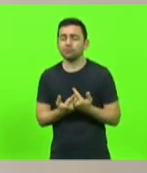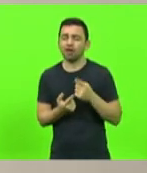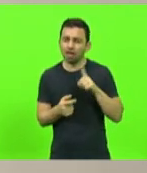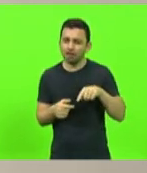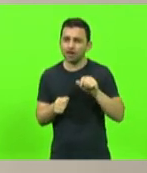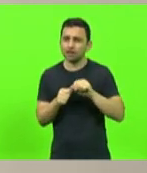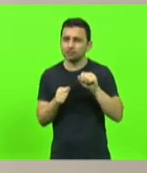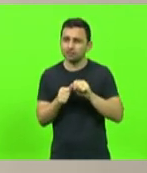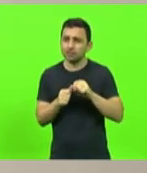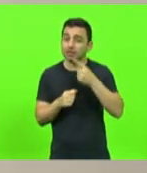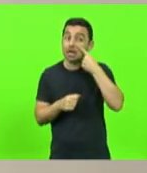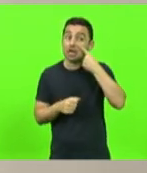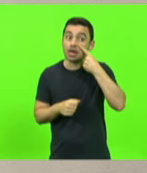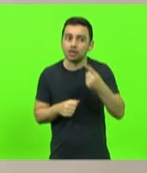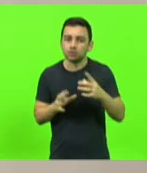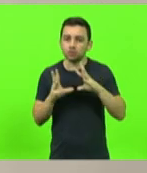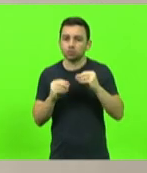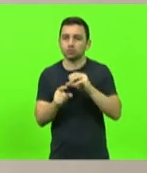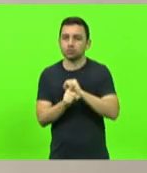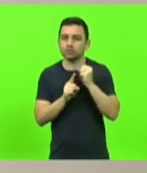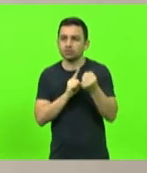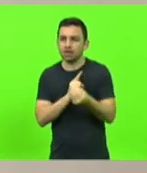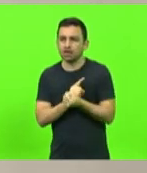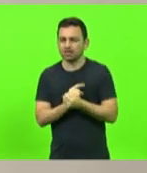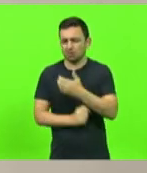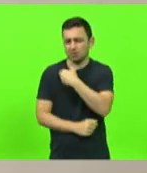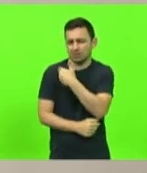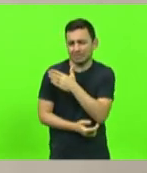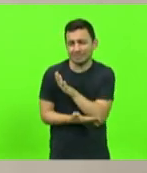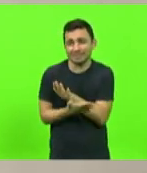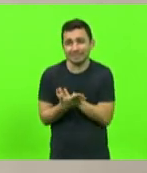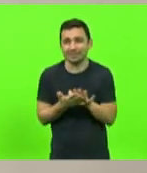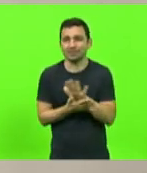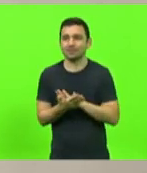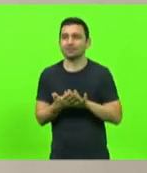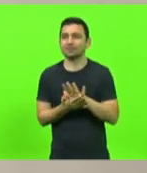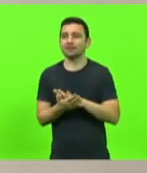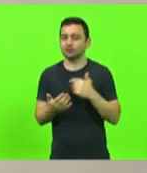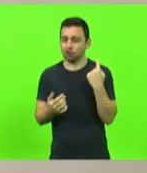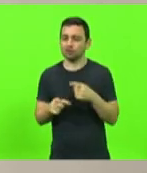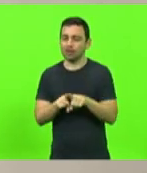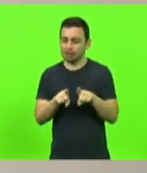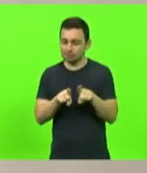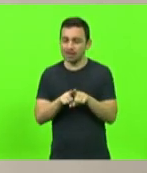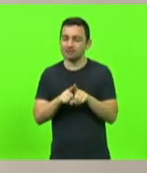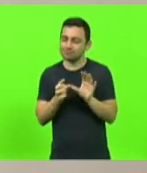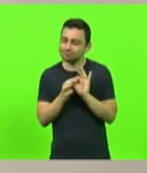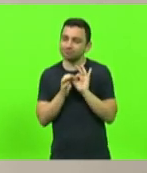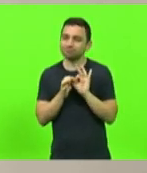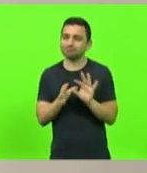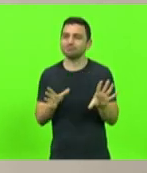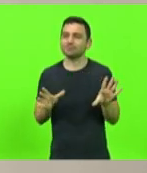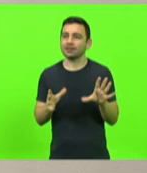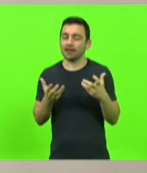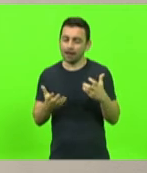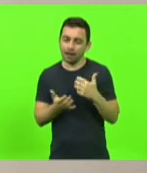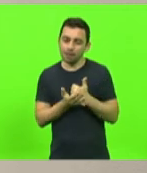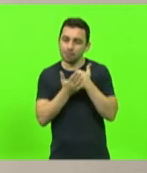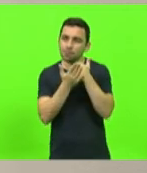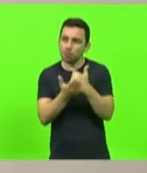de toda a sociedade, sem nenhum tipo de discriminação. E nós também estamos aqui à sua disposição para poder colaborar,